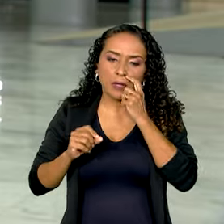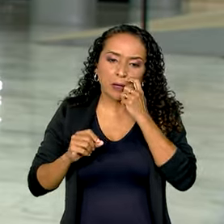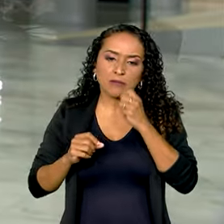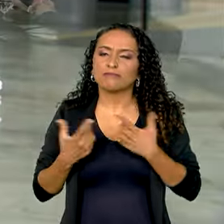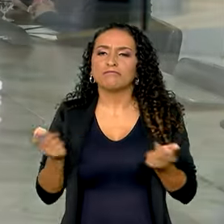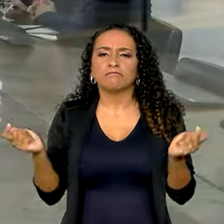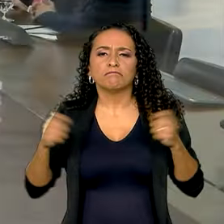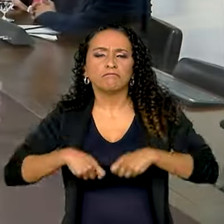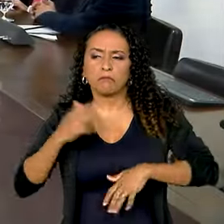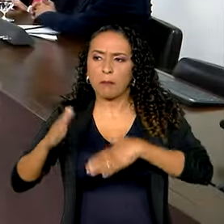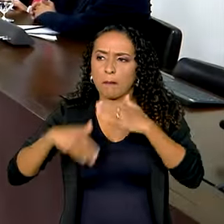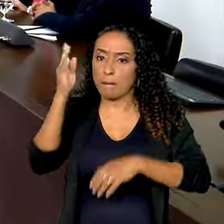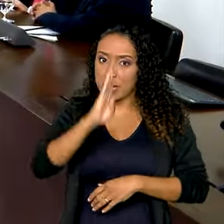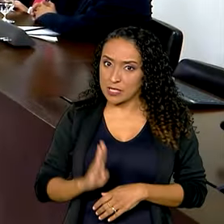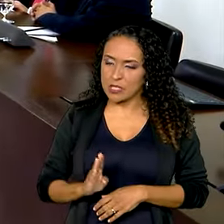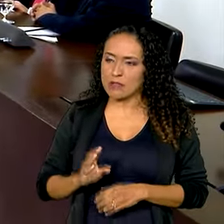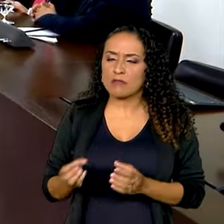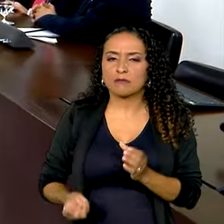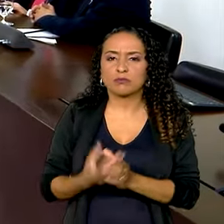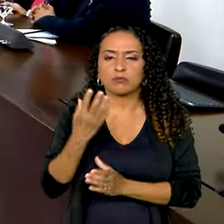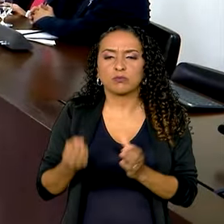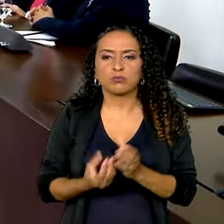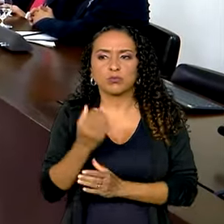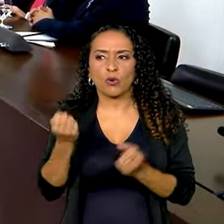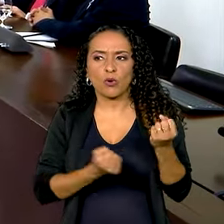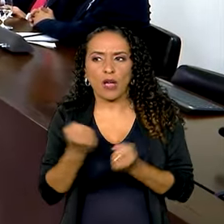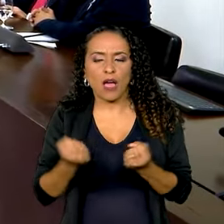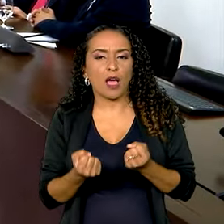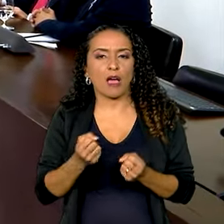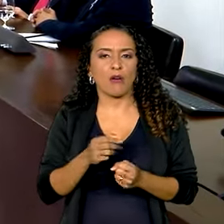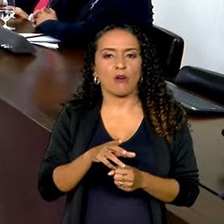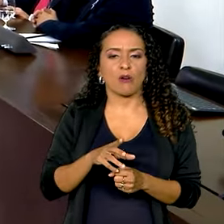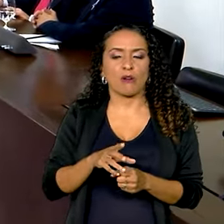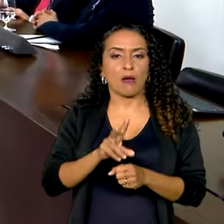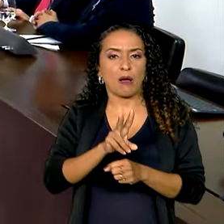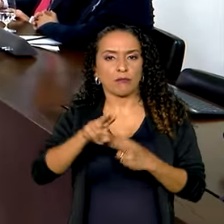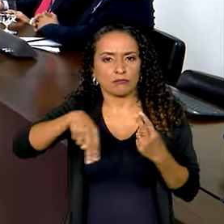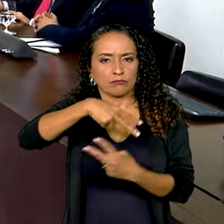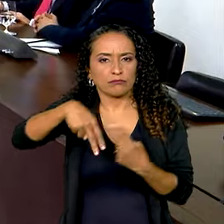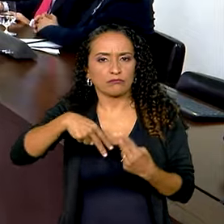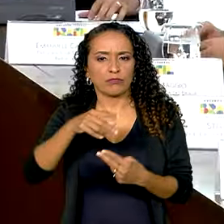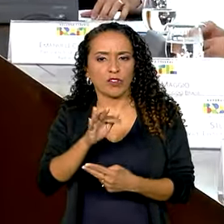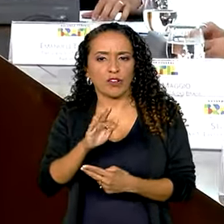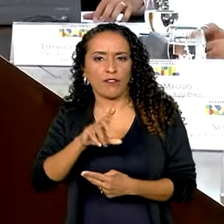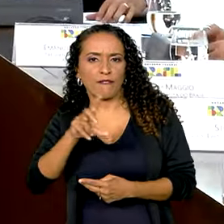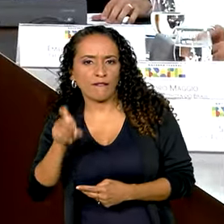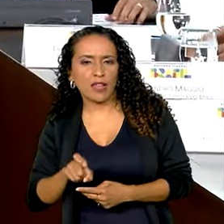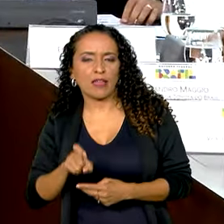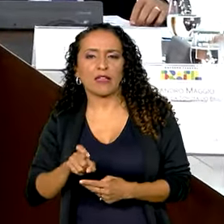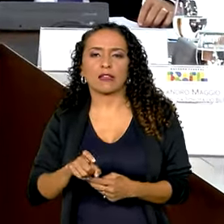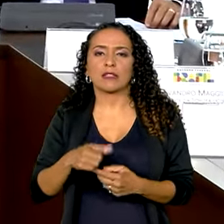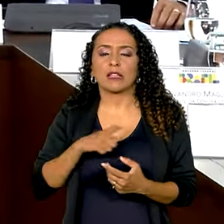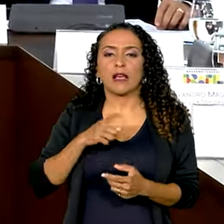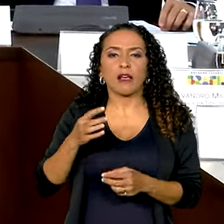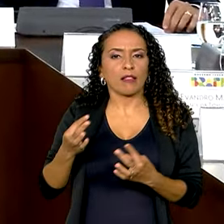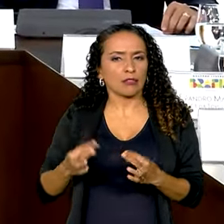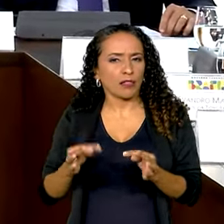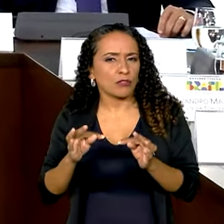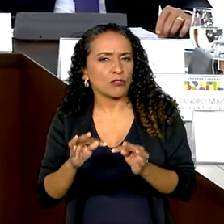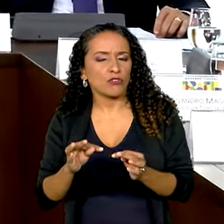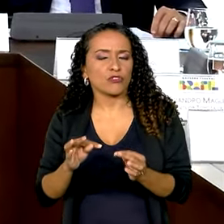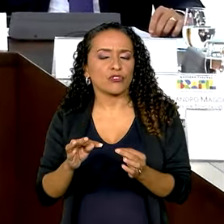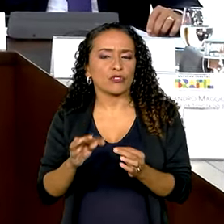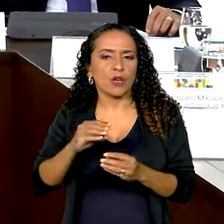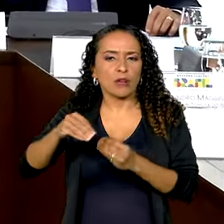na produção de veículos híbridos flex e do carro bioelétrico, como você explicou, tecnologia que combina o uso do etanol